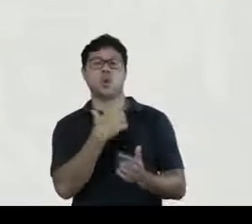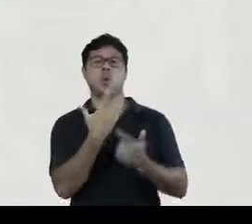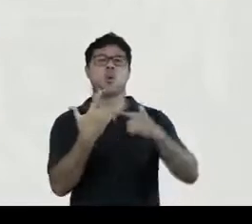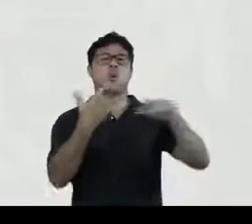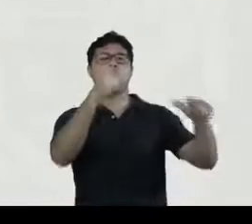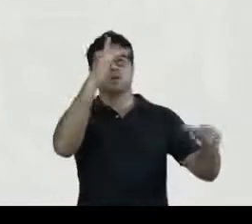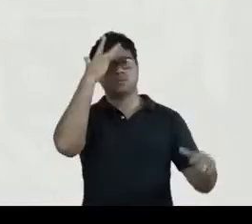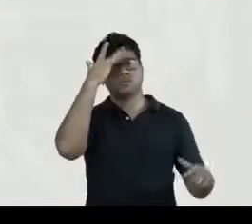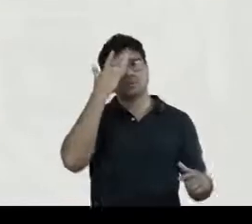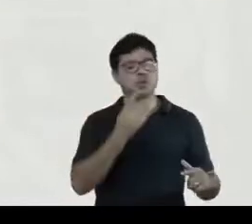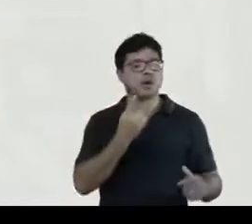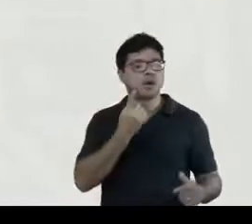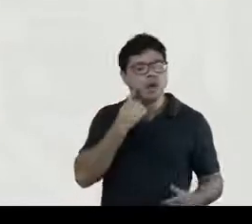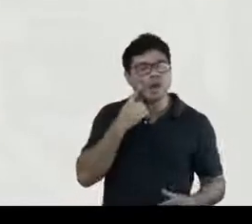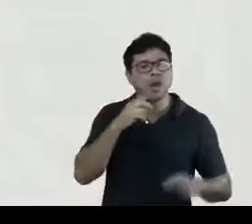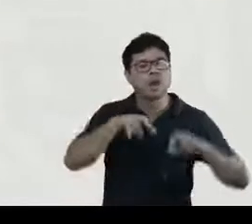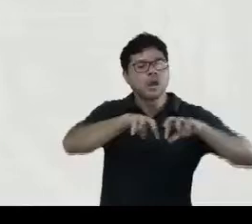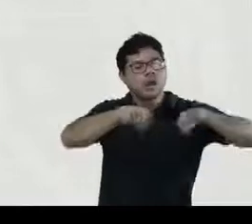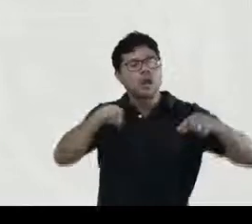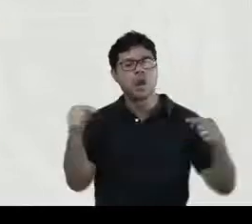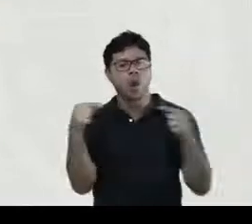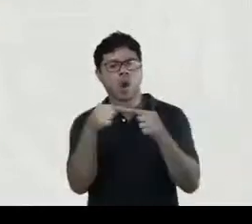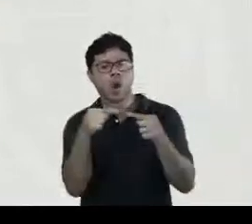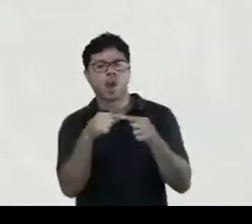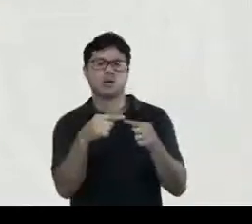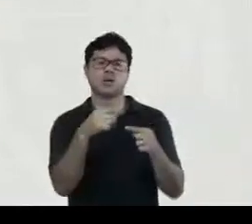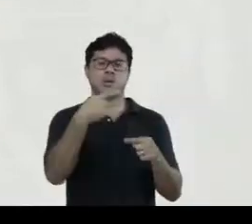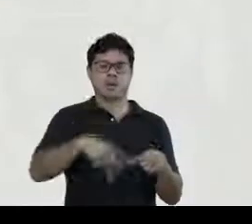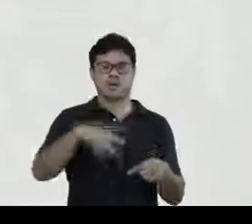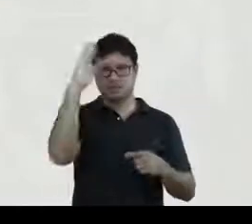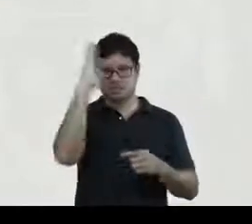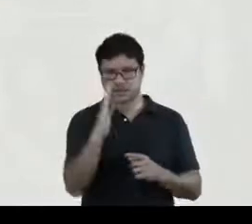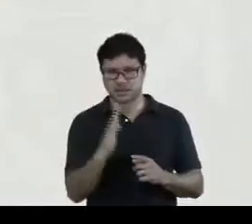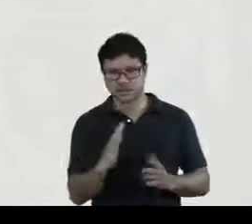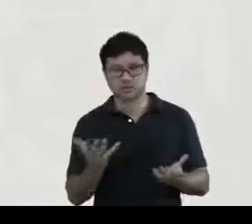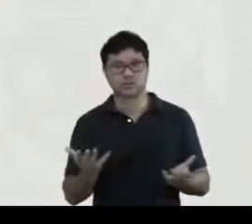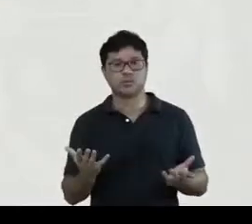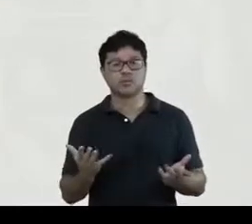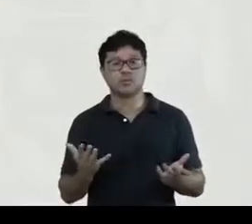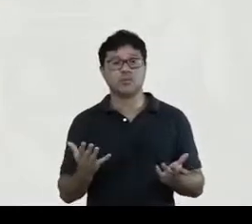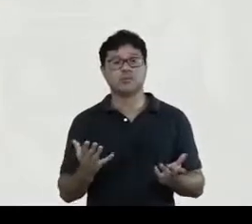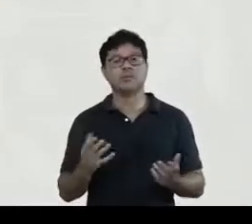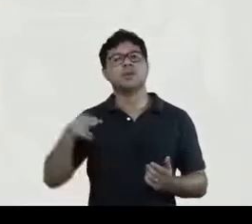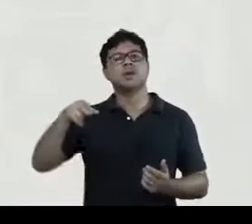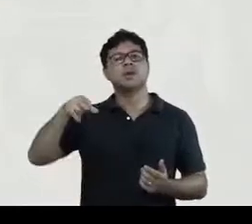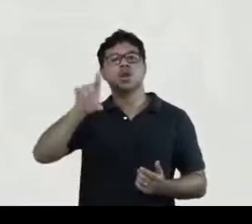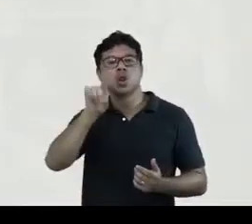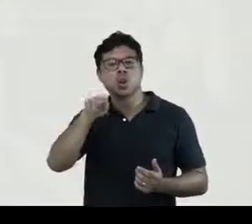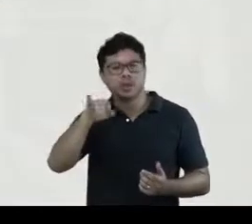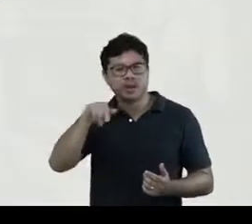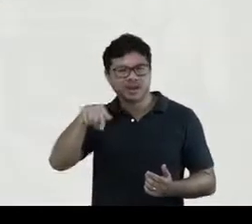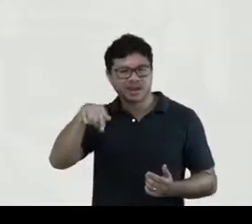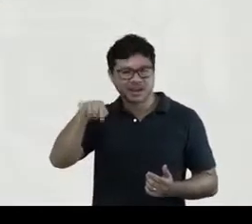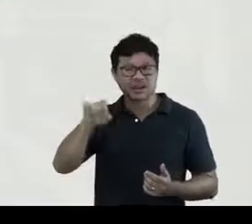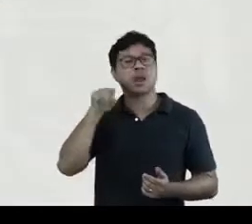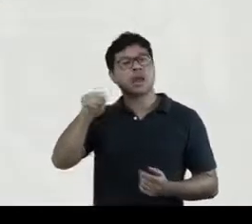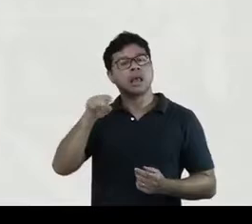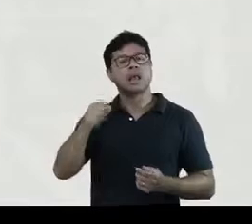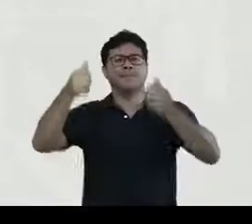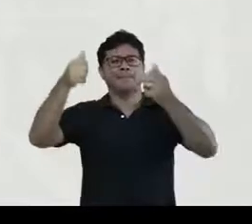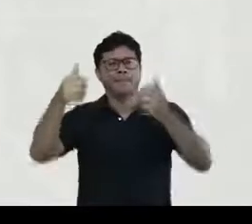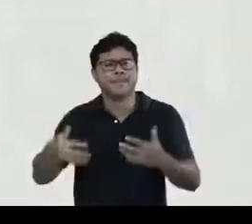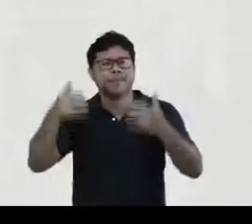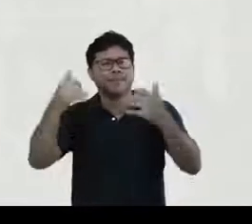outros pesquisadores também pudessem aplicá-las, por exemplo, no Brasil, né? O doutor Dominique, ele traz